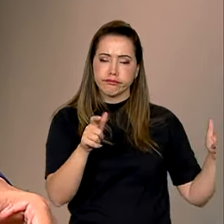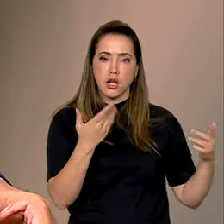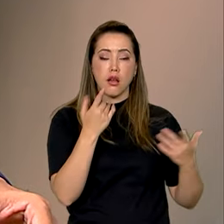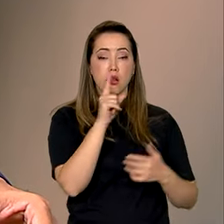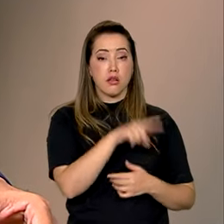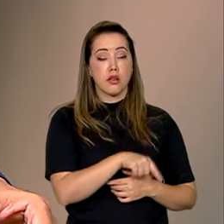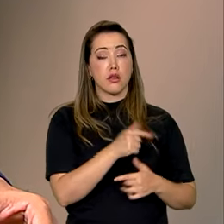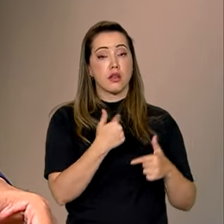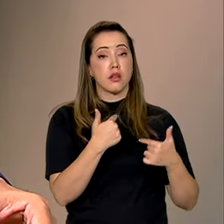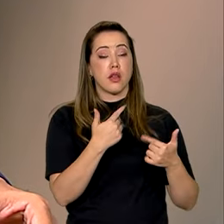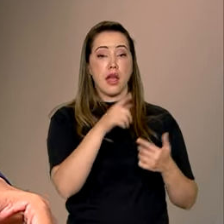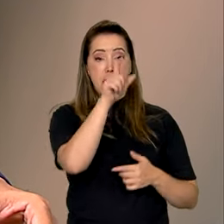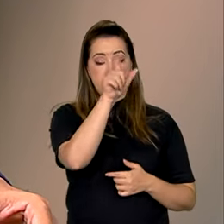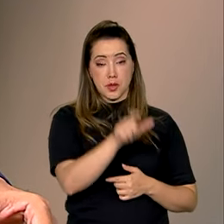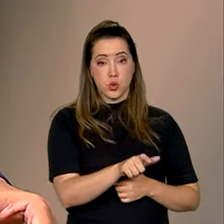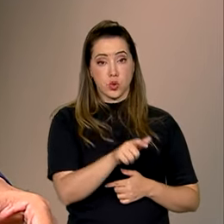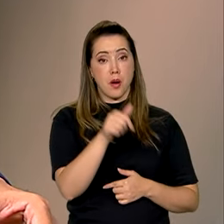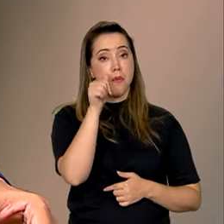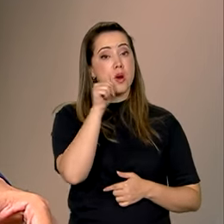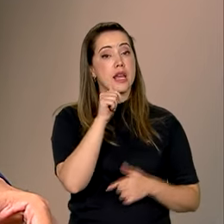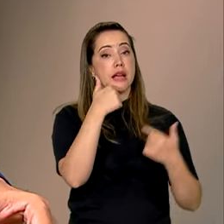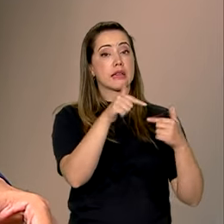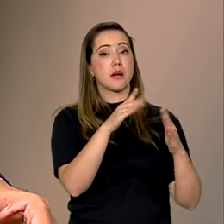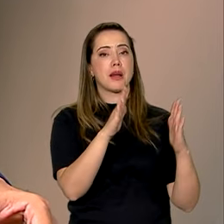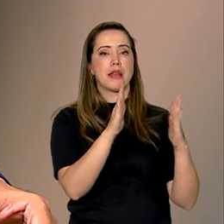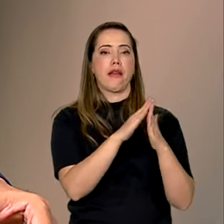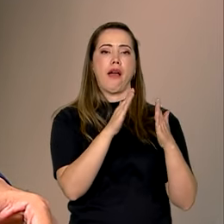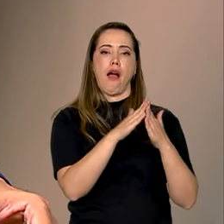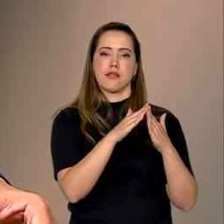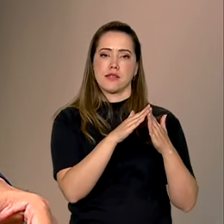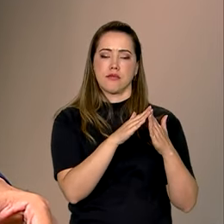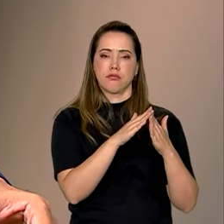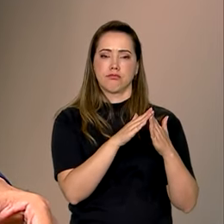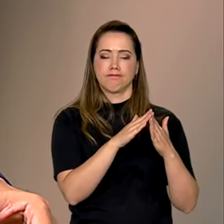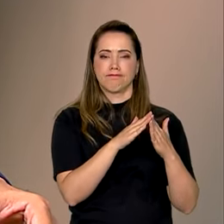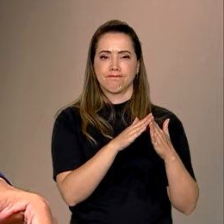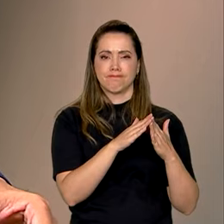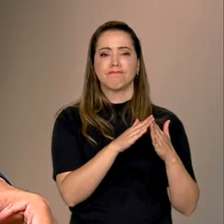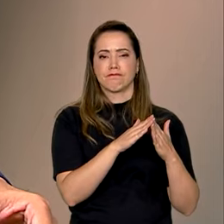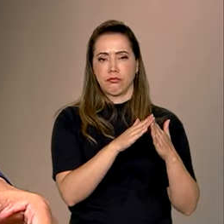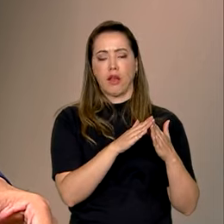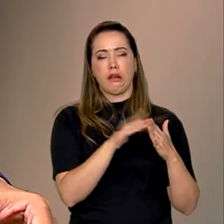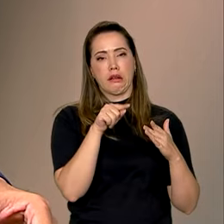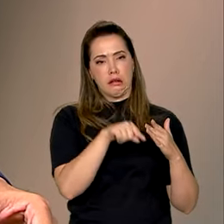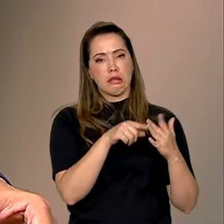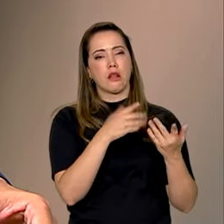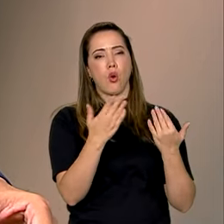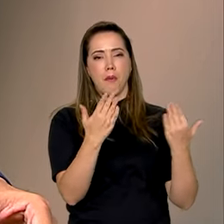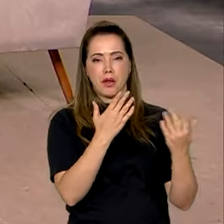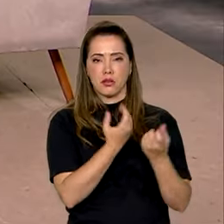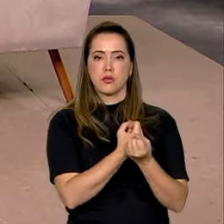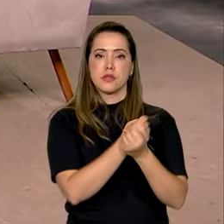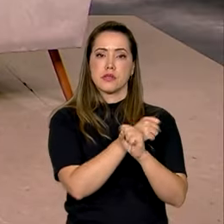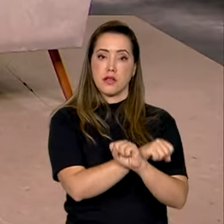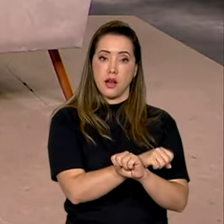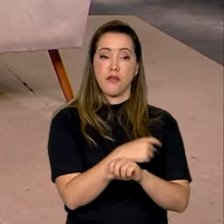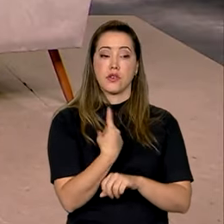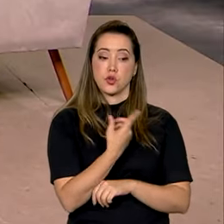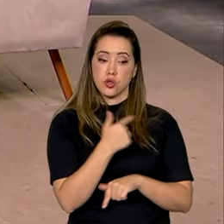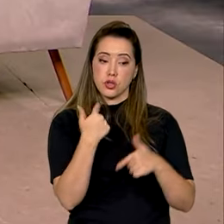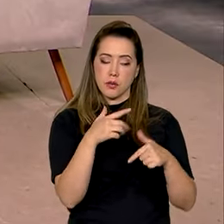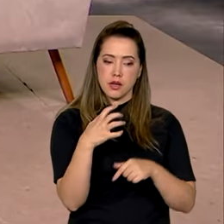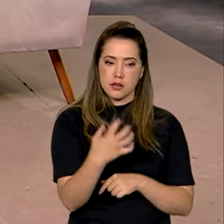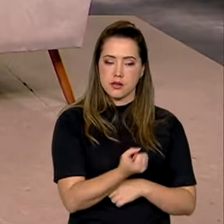é a da trabalhadora doméstica. Então, cada vez mais a inspeção do trabalho tem atuado no trabalho doméstico e tem